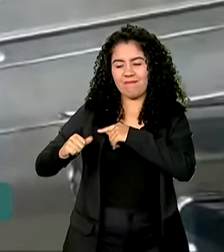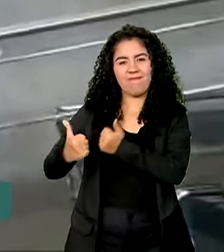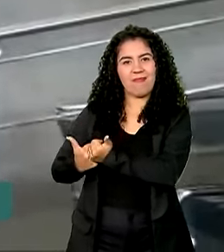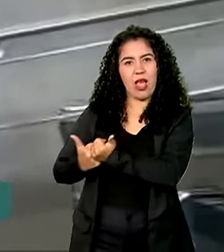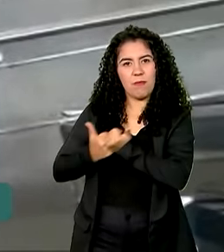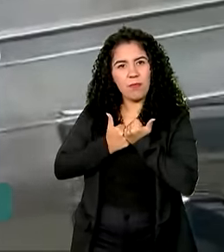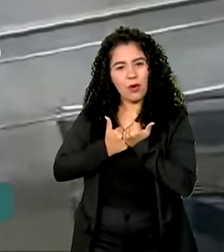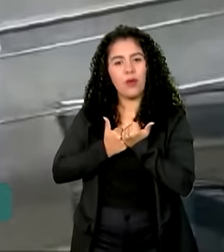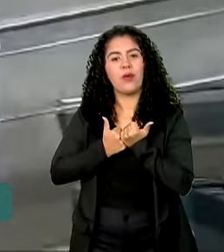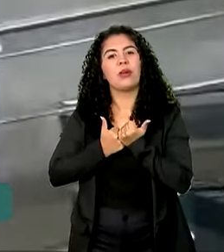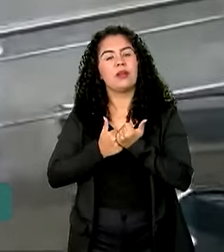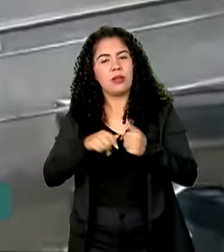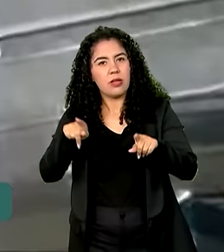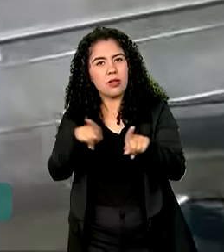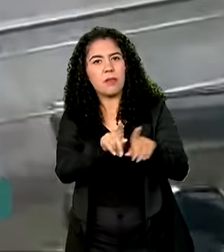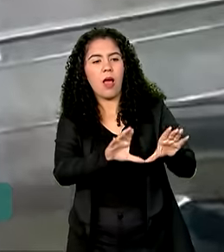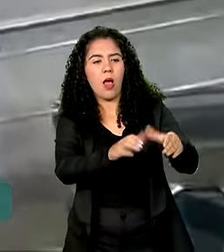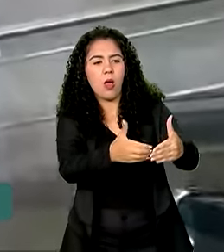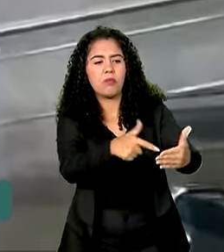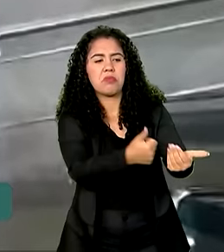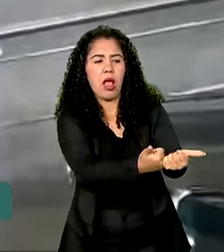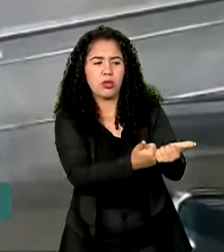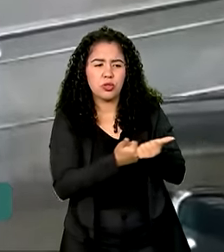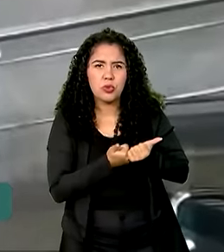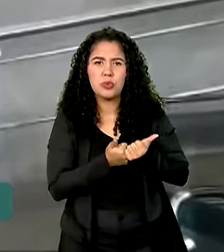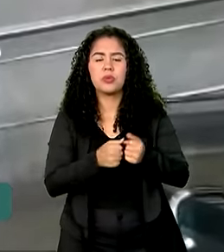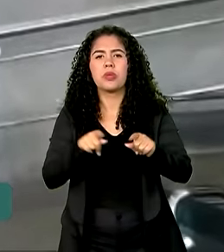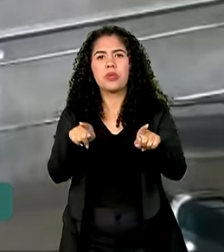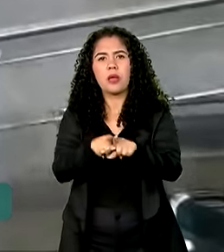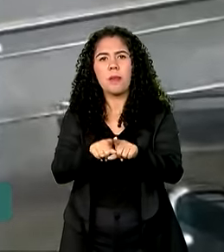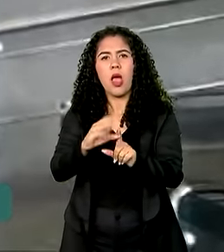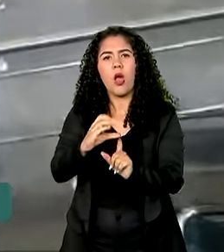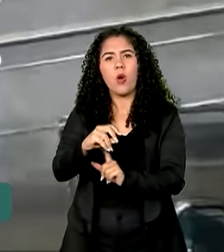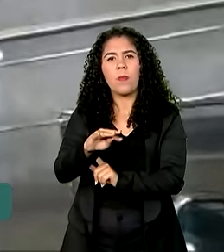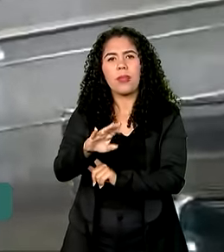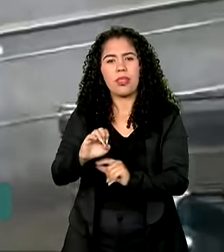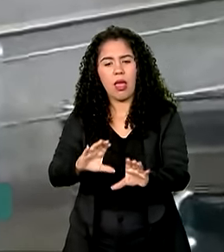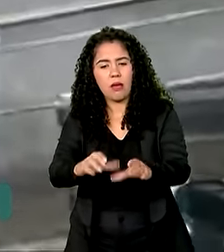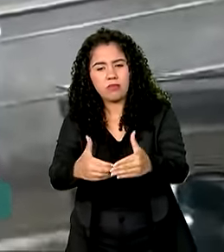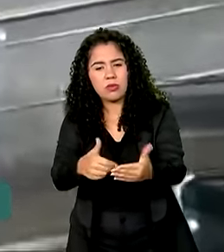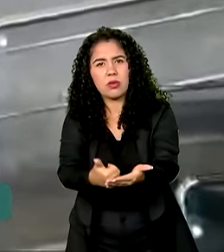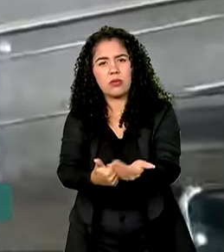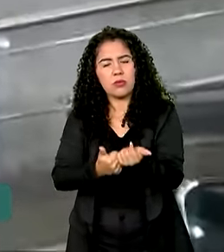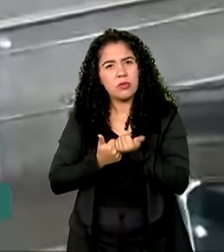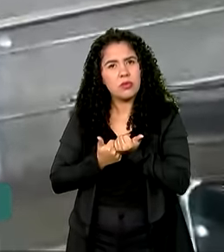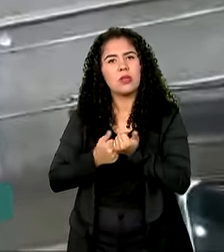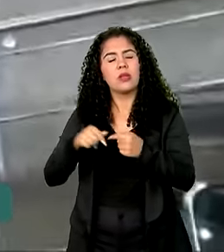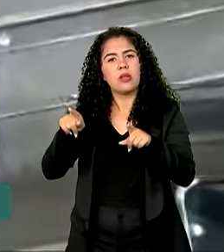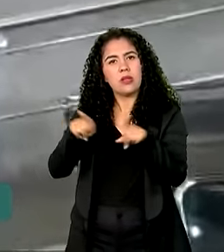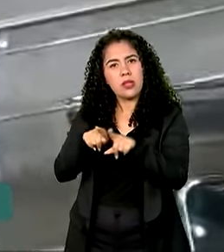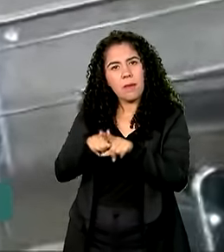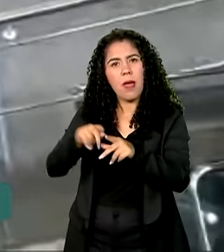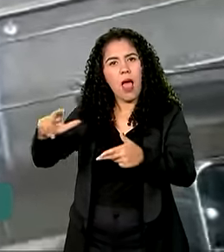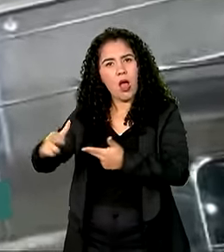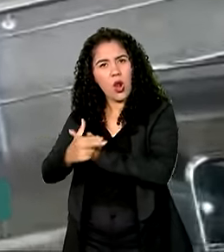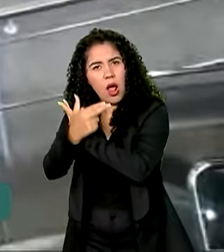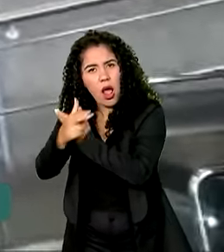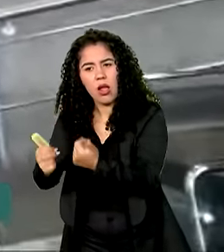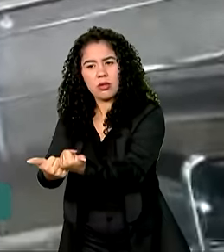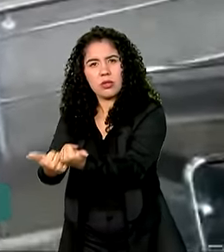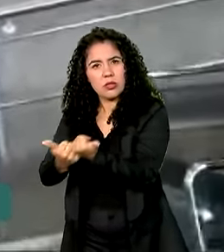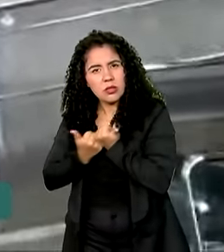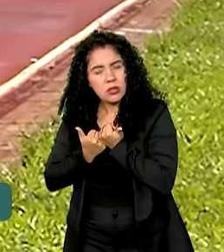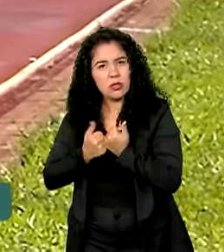claro que a minha confederação me ajuda, o comitê olímpico, a aeronáutica. São os pilares que sustentam a minha